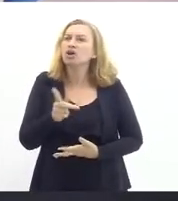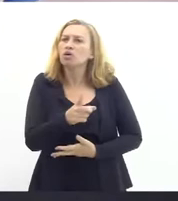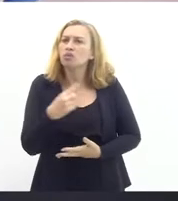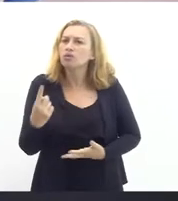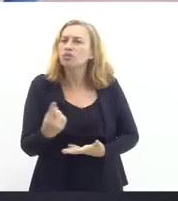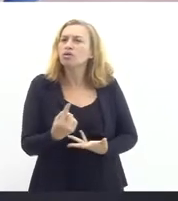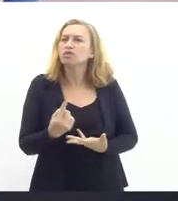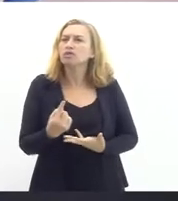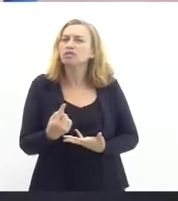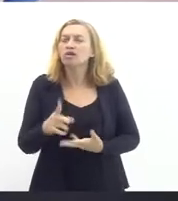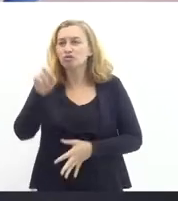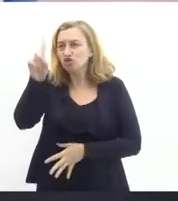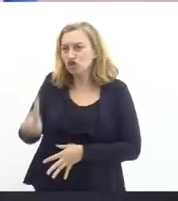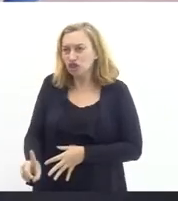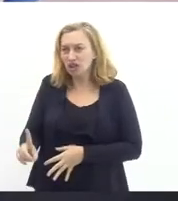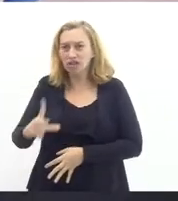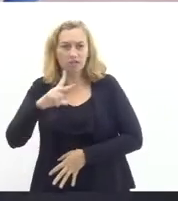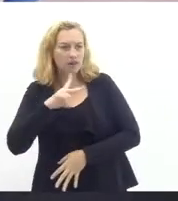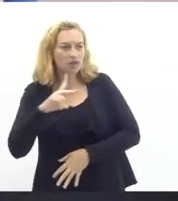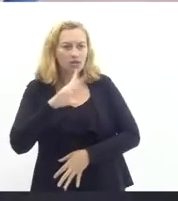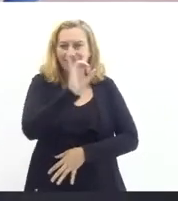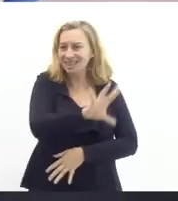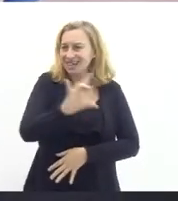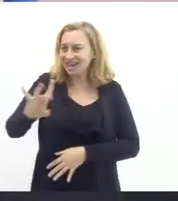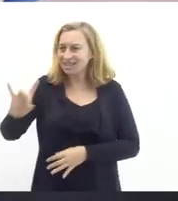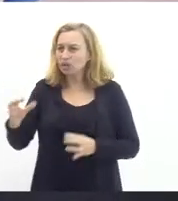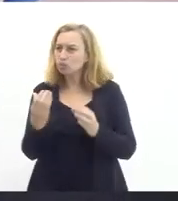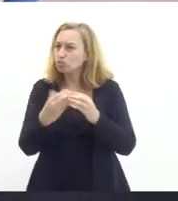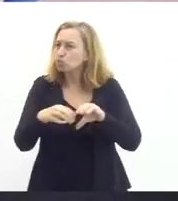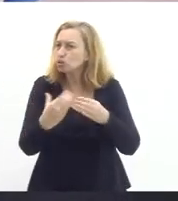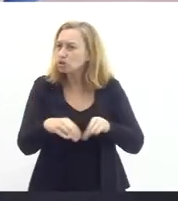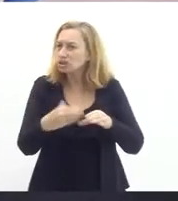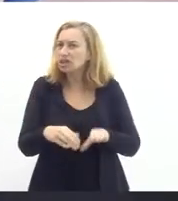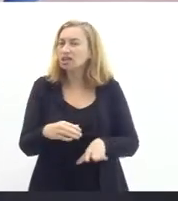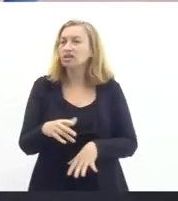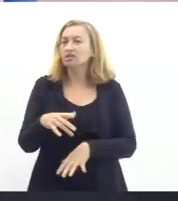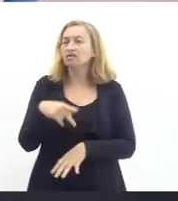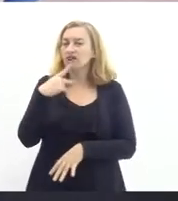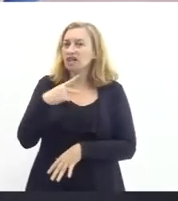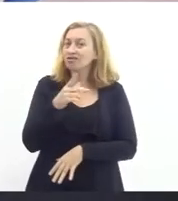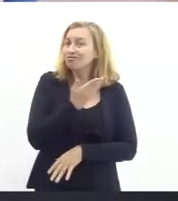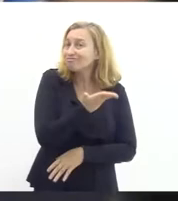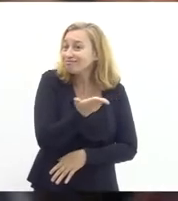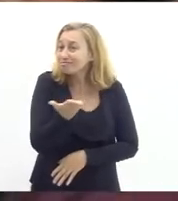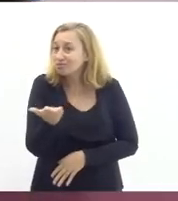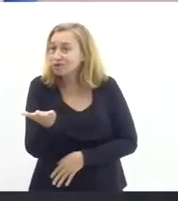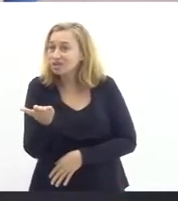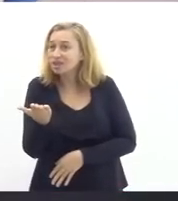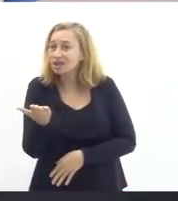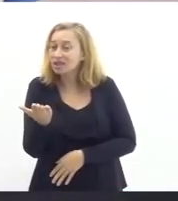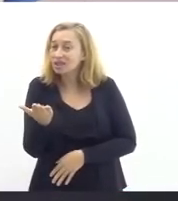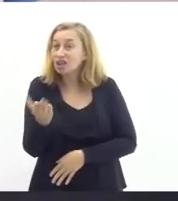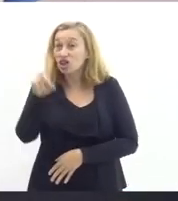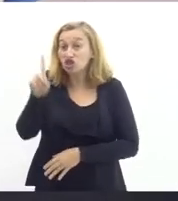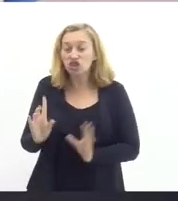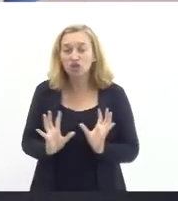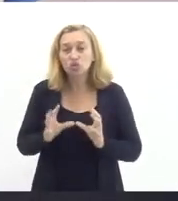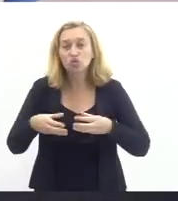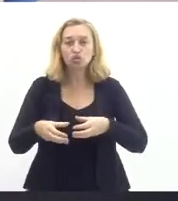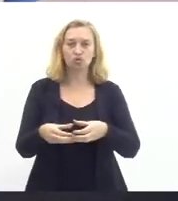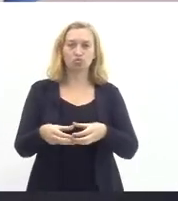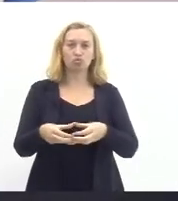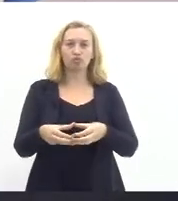gente está falando do direito individual desses concursados, nós estamos falando deles para, na verdade, falar de um direito coletivo,